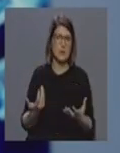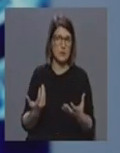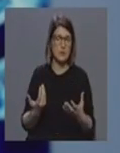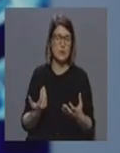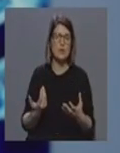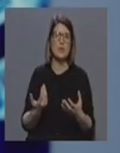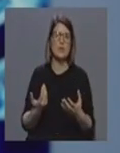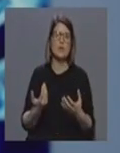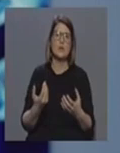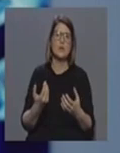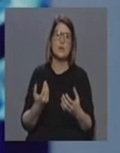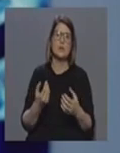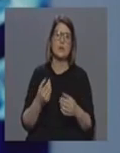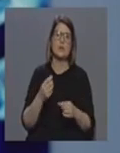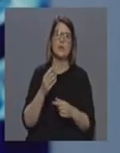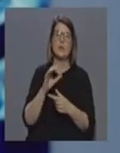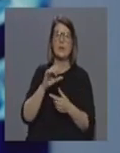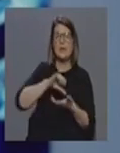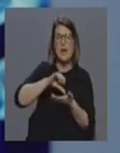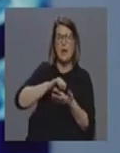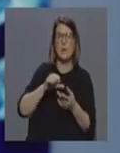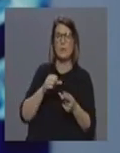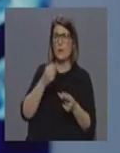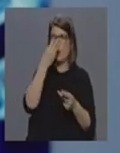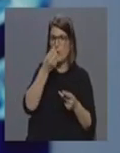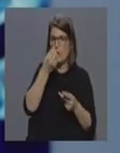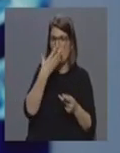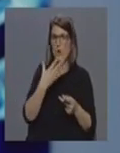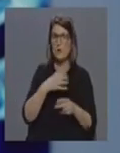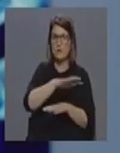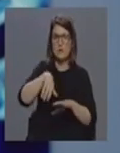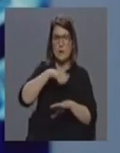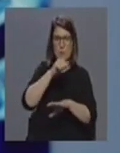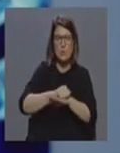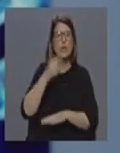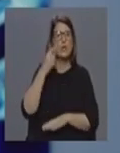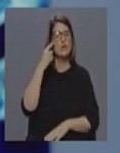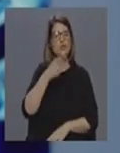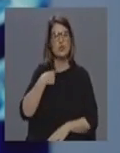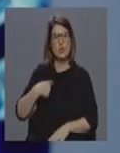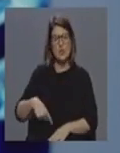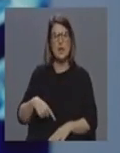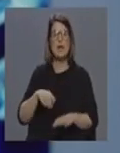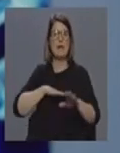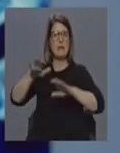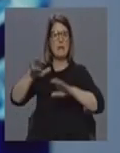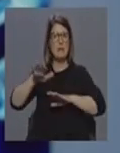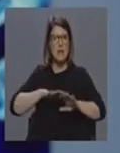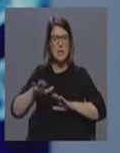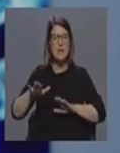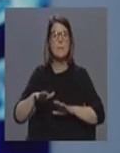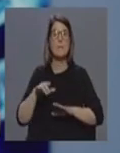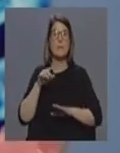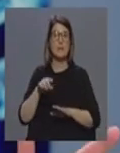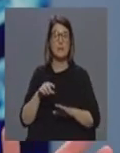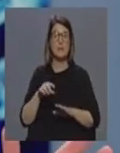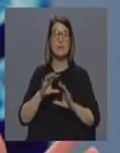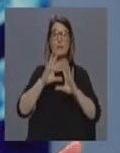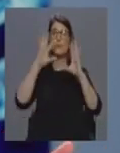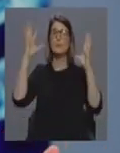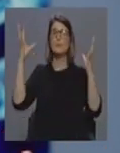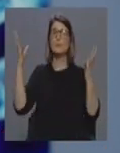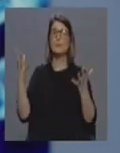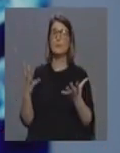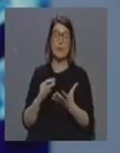iremos aumentar o leque para lá de Irã, Hong Kong, Singapura, China, Itália, iremos alargar bastante o leque. O que é que isto,